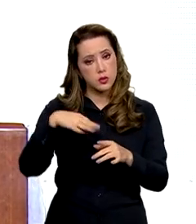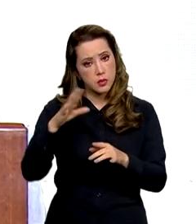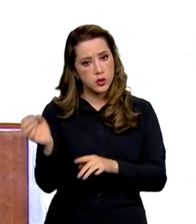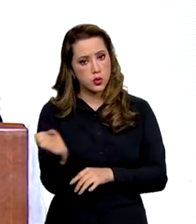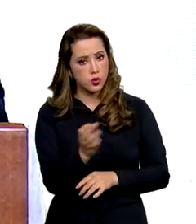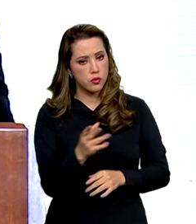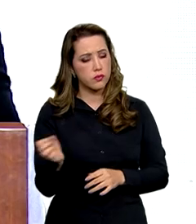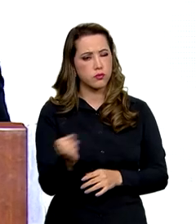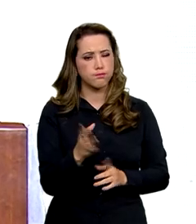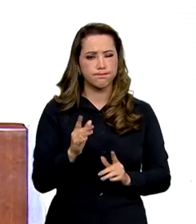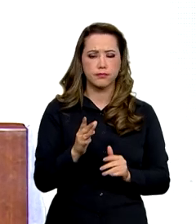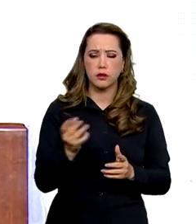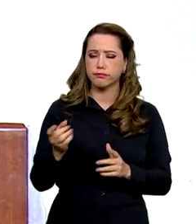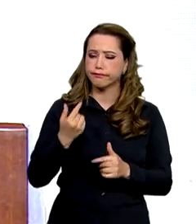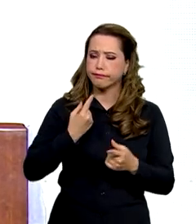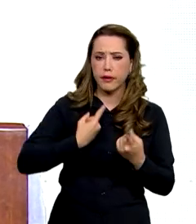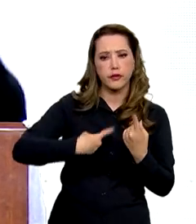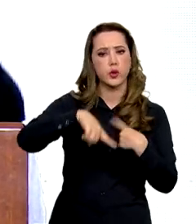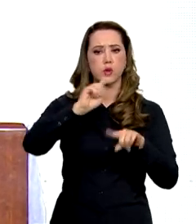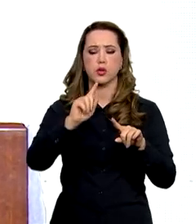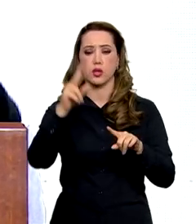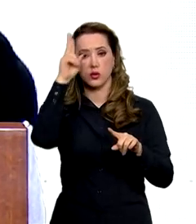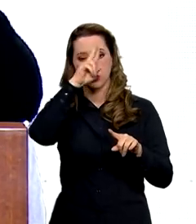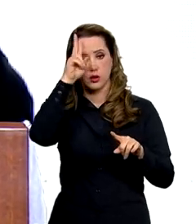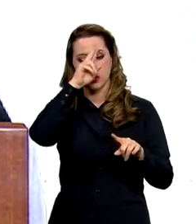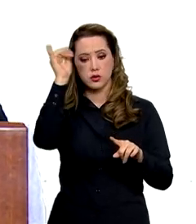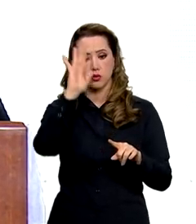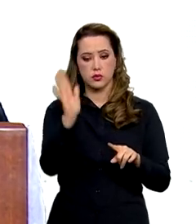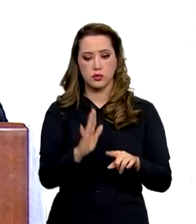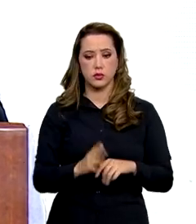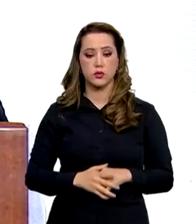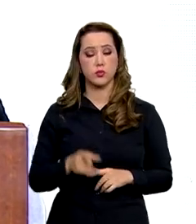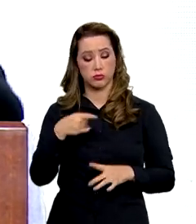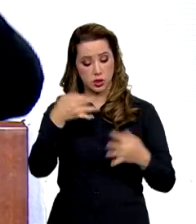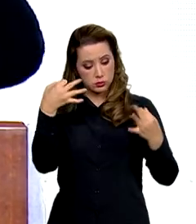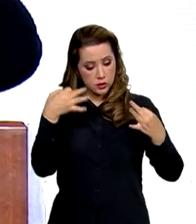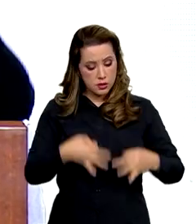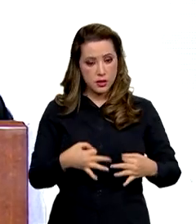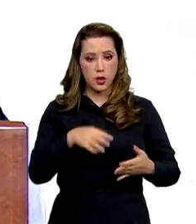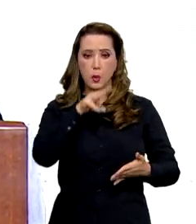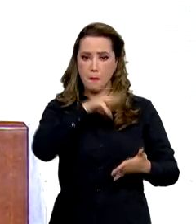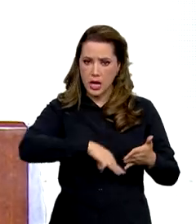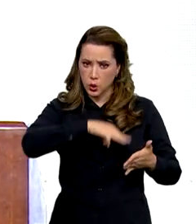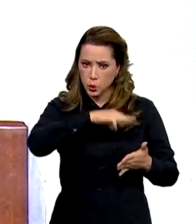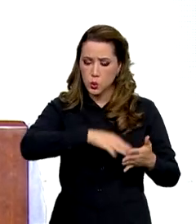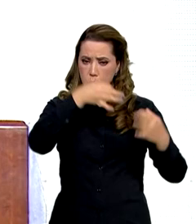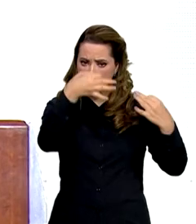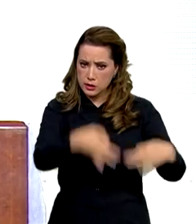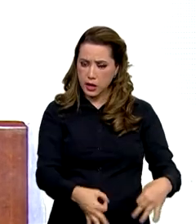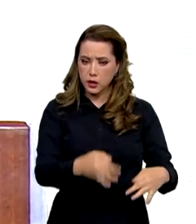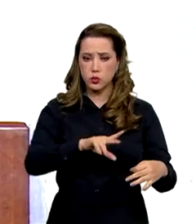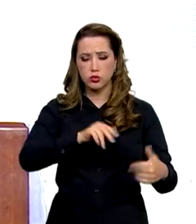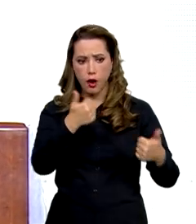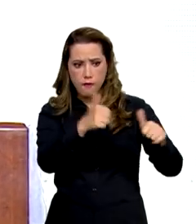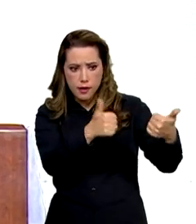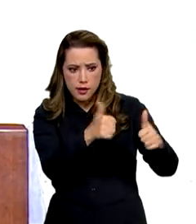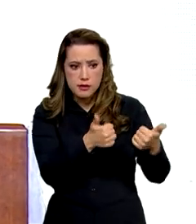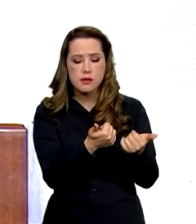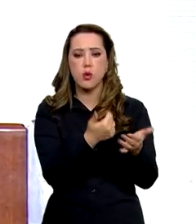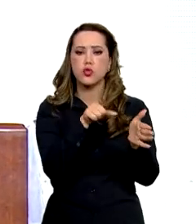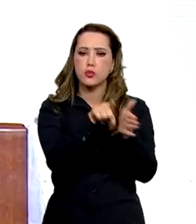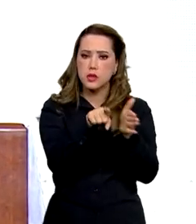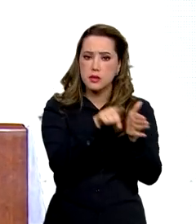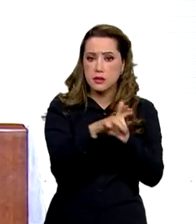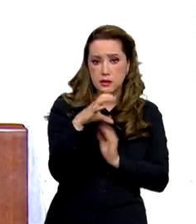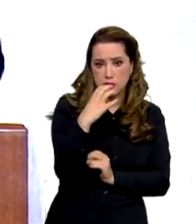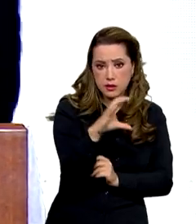mais inovador da história do Brasil. Com robustez metodológica, baseado em evidências. Olhando